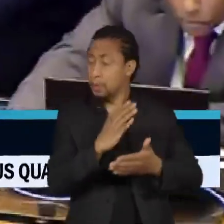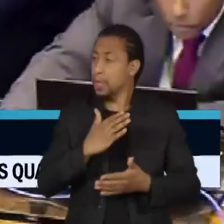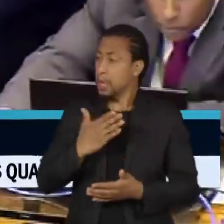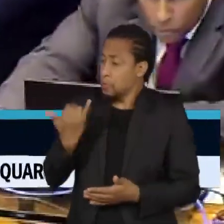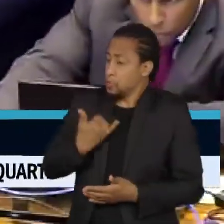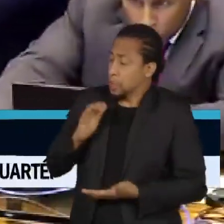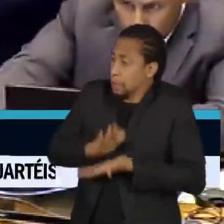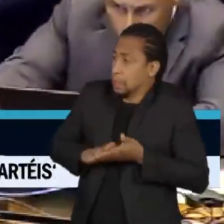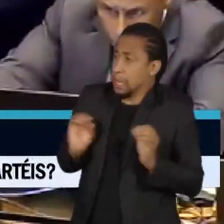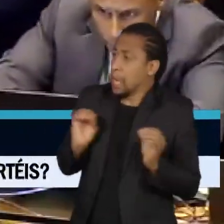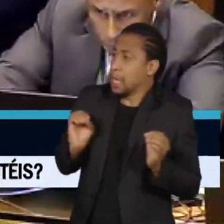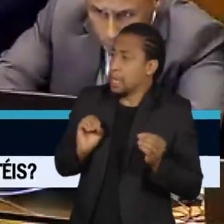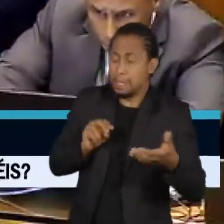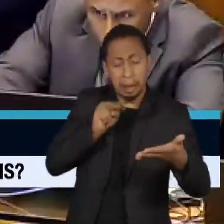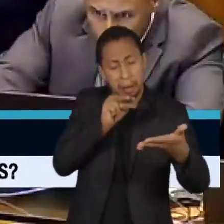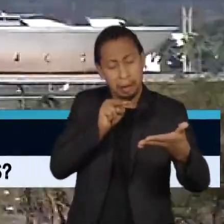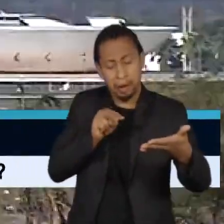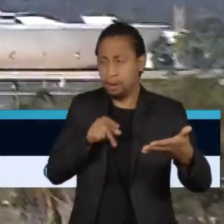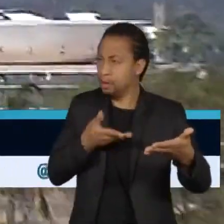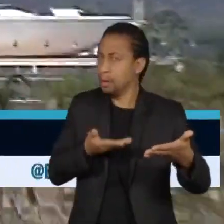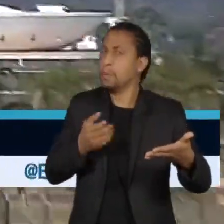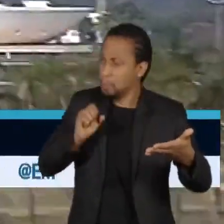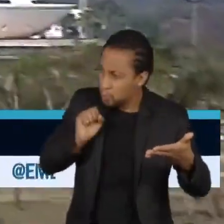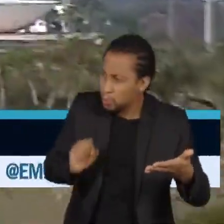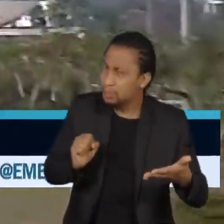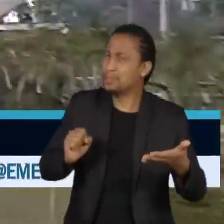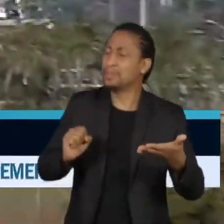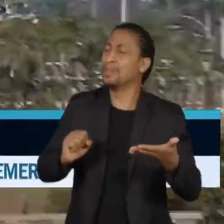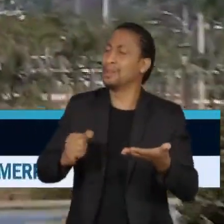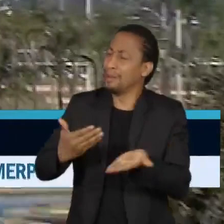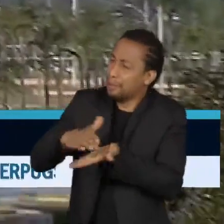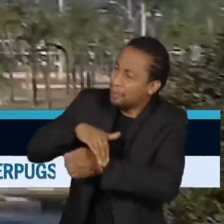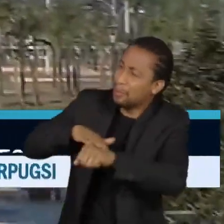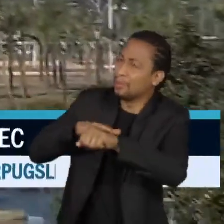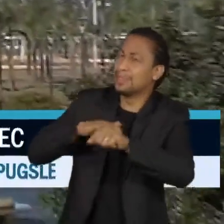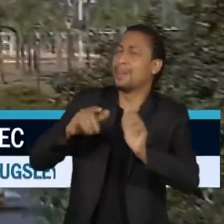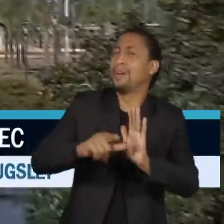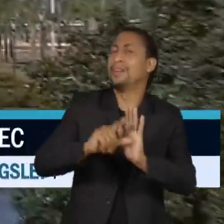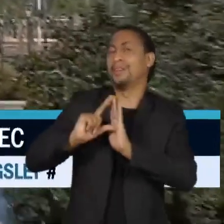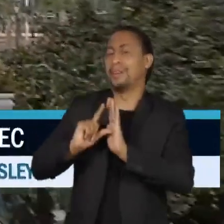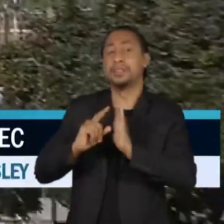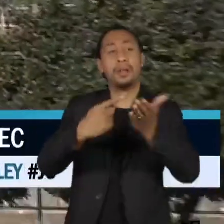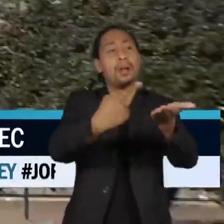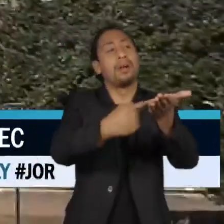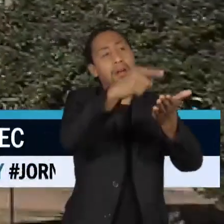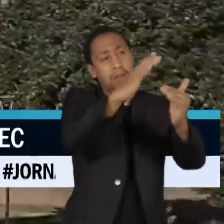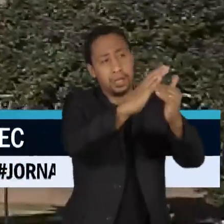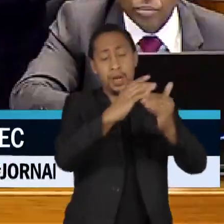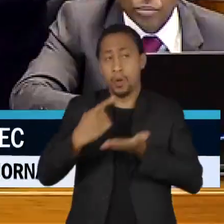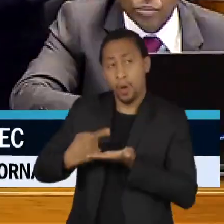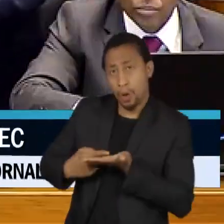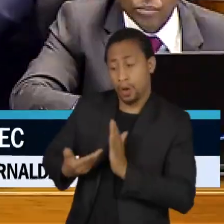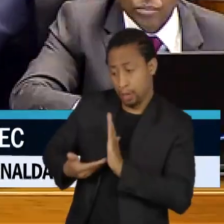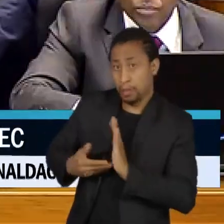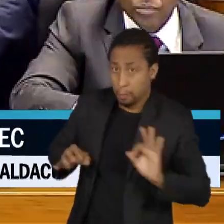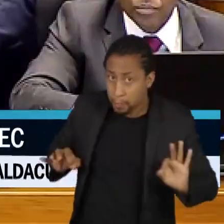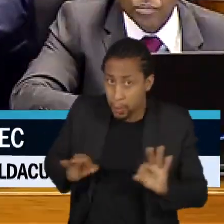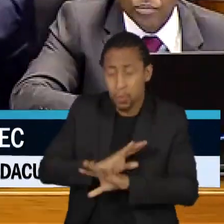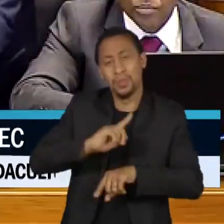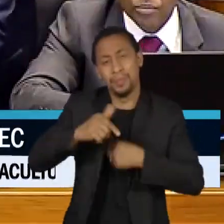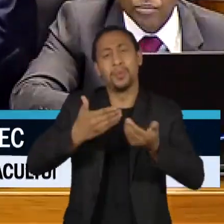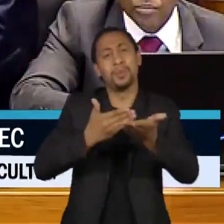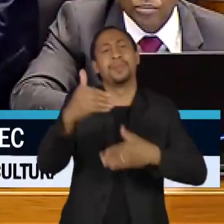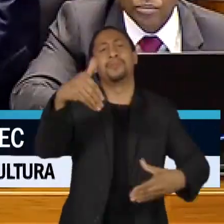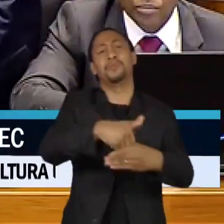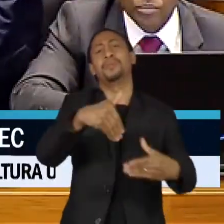e que o tema deveria ter sido pautado apenas quando já houvesse acordo nas duas casas legislativas. Lira